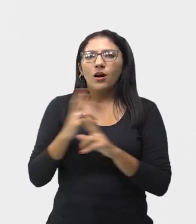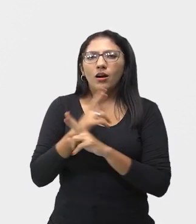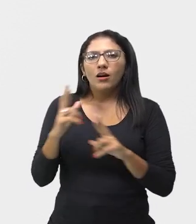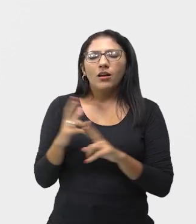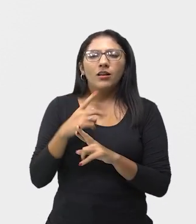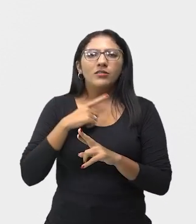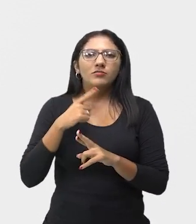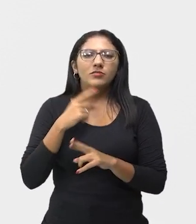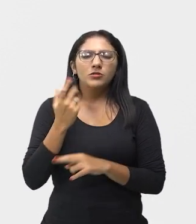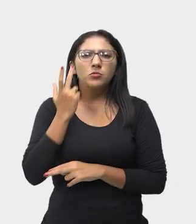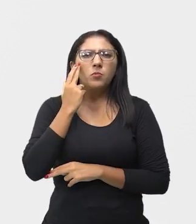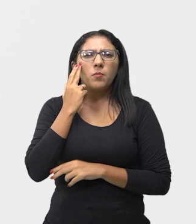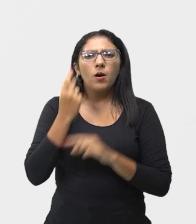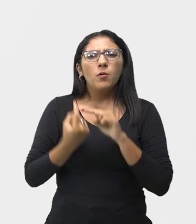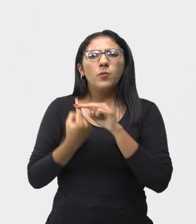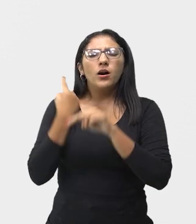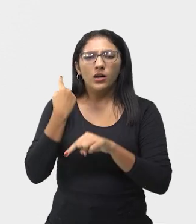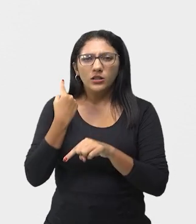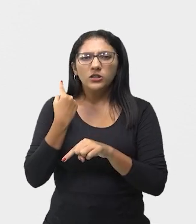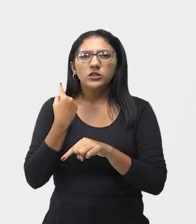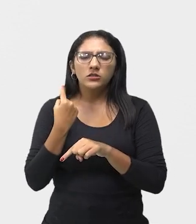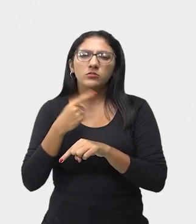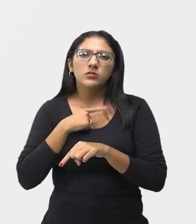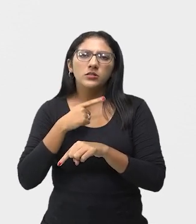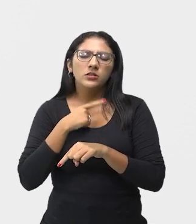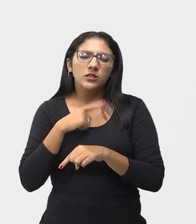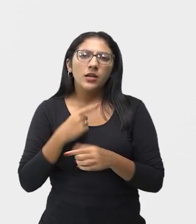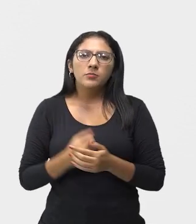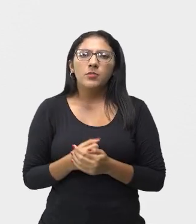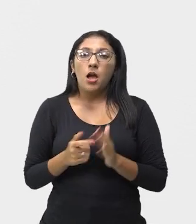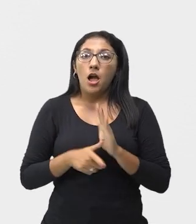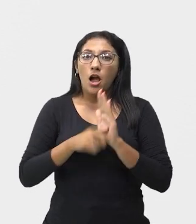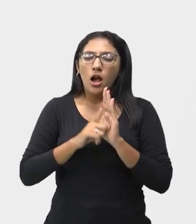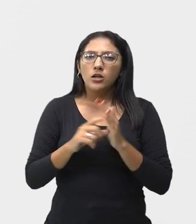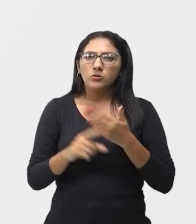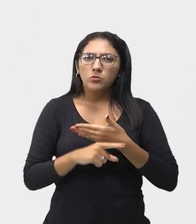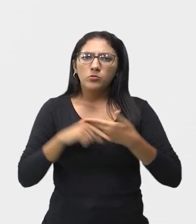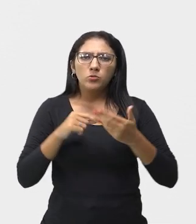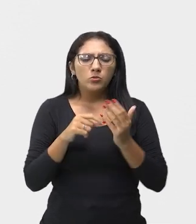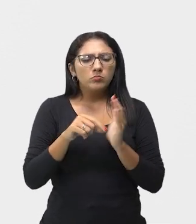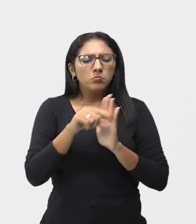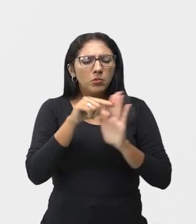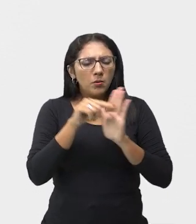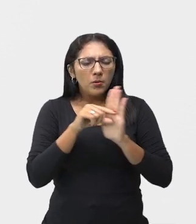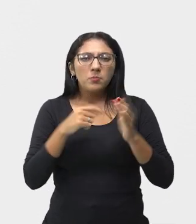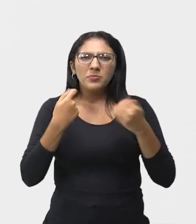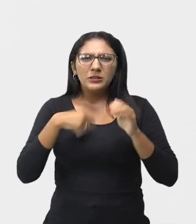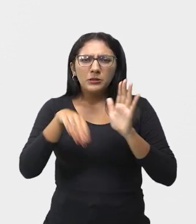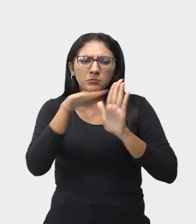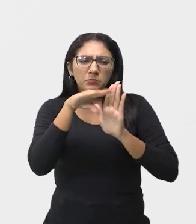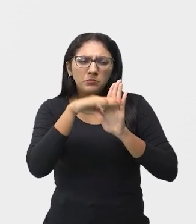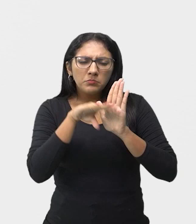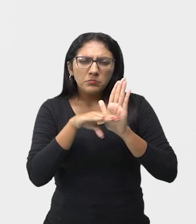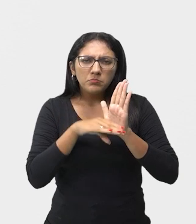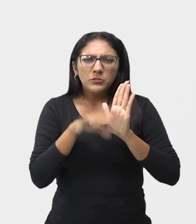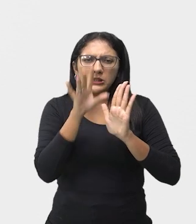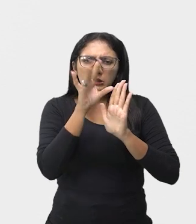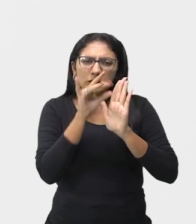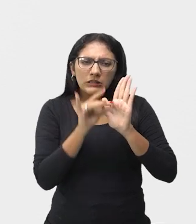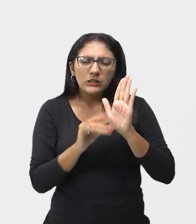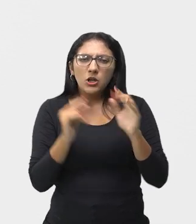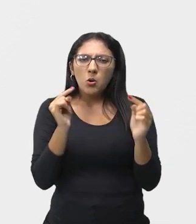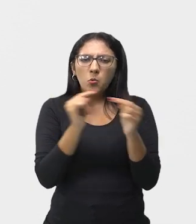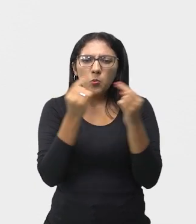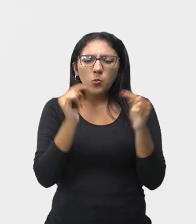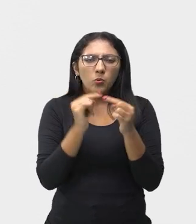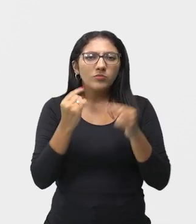convencional, ou seja, o dramaturgo, ele escreve aquele texto e os atores têm que seguir todo aquele texto.